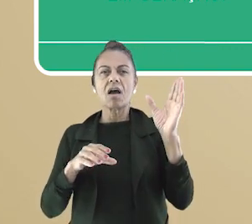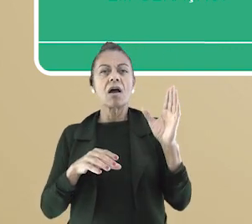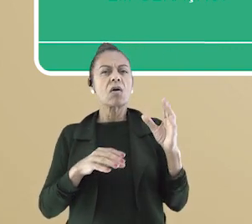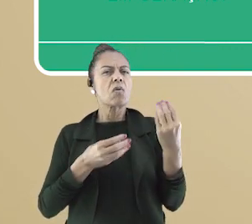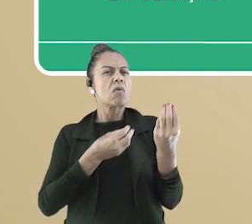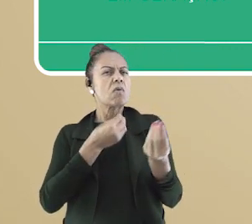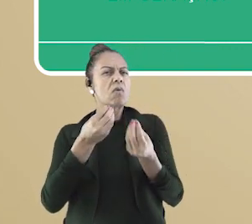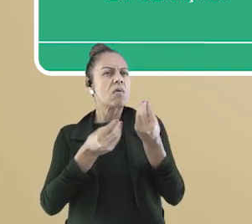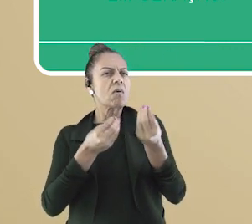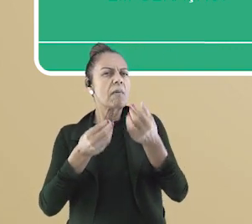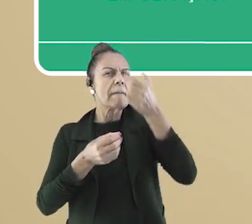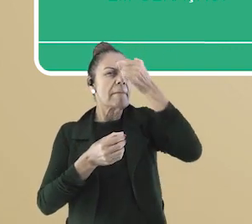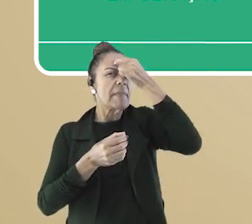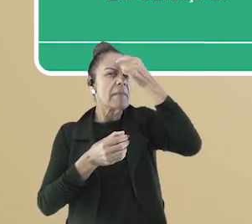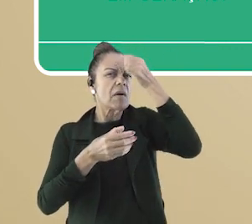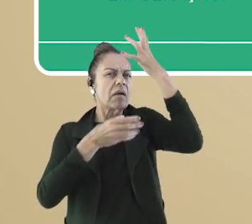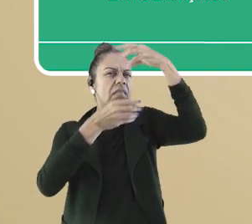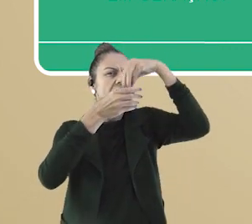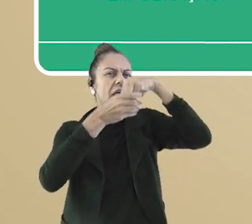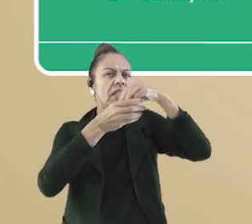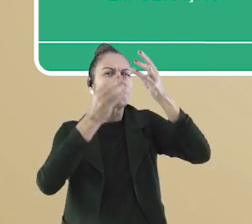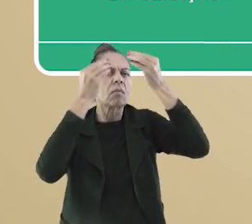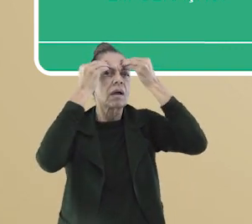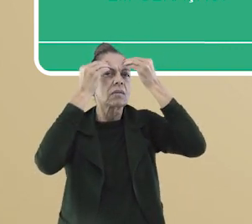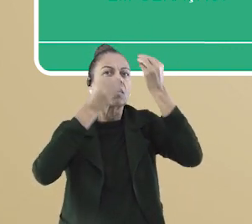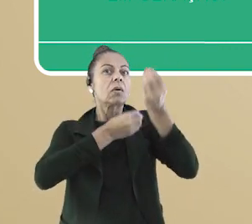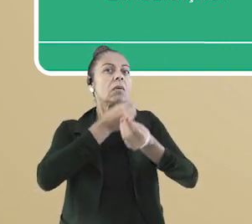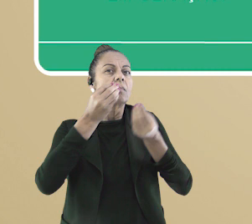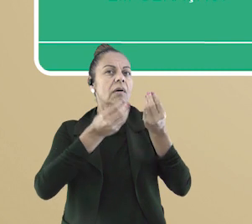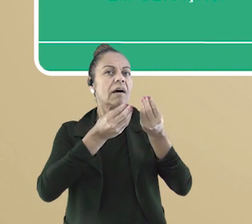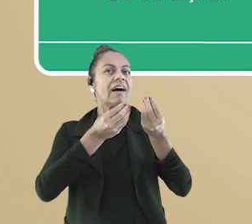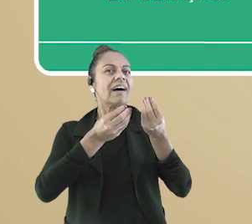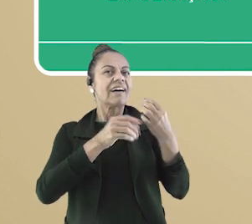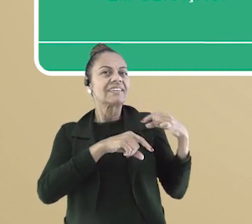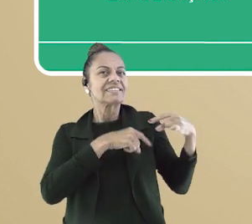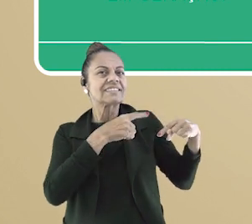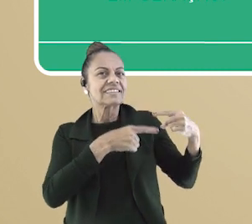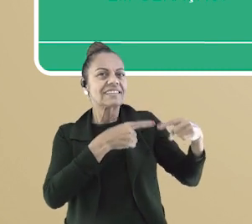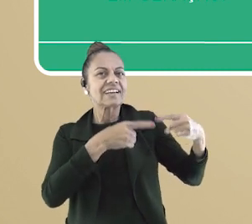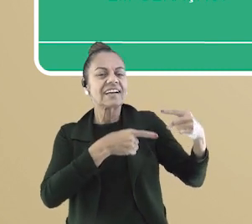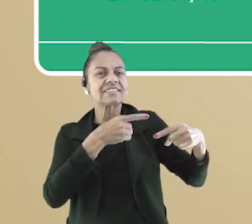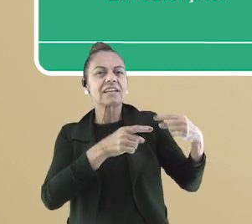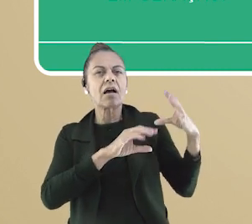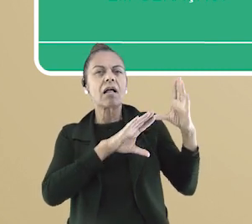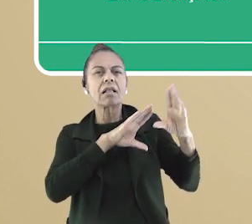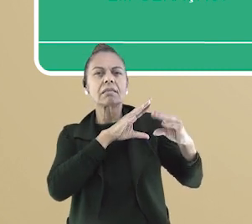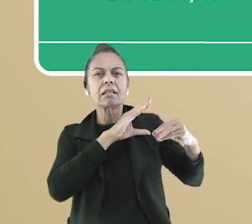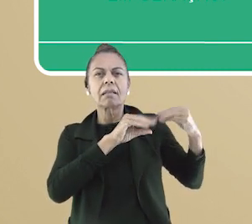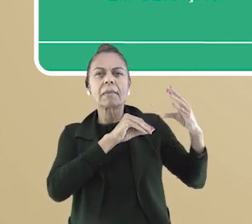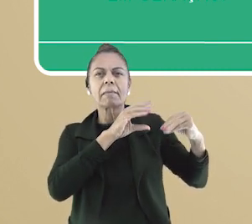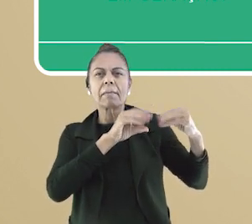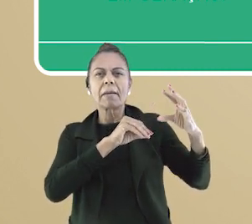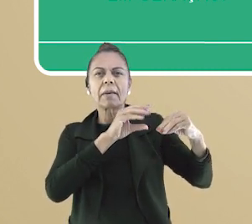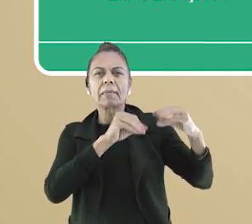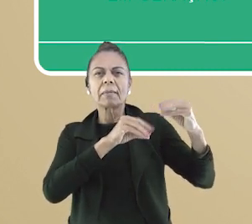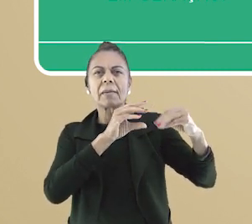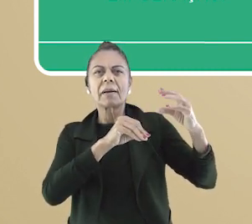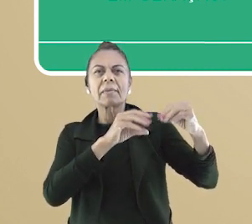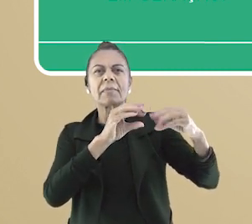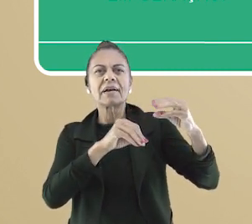oral, ou seja, elas são contadas de geração em geração. Essas narrativas buscam